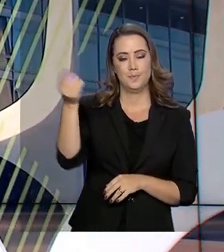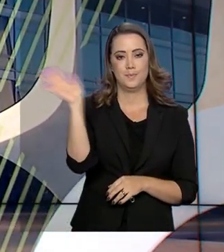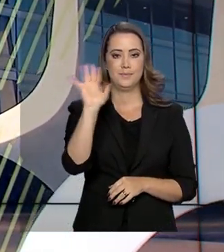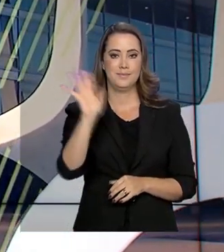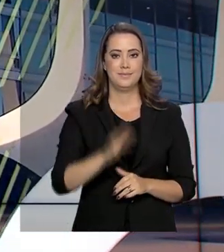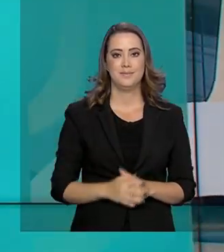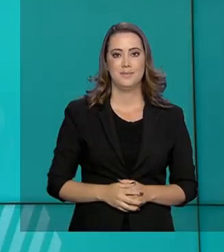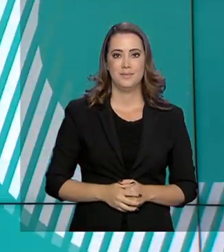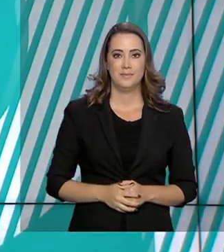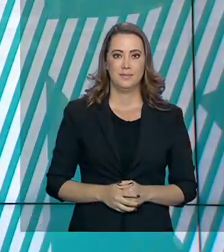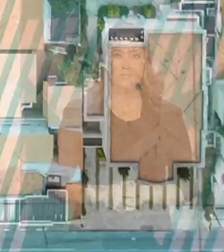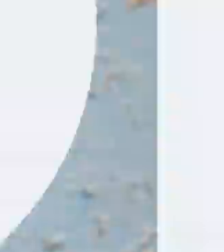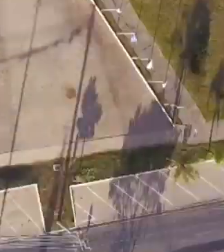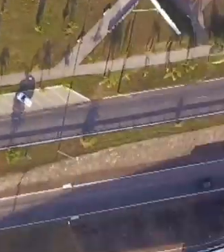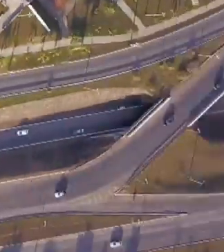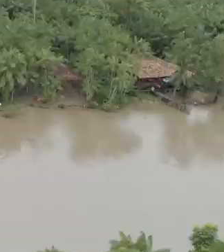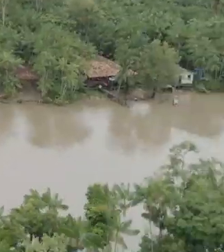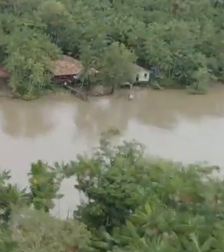próxima edição.